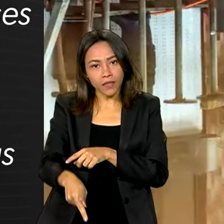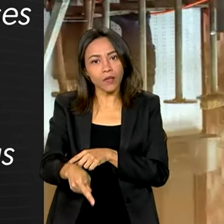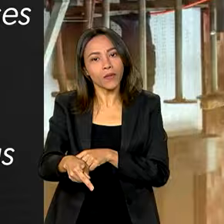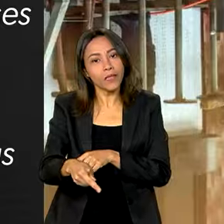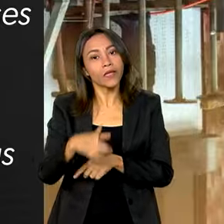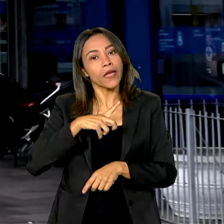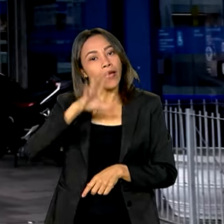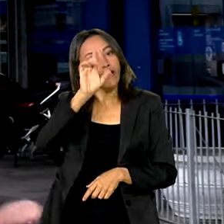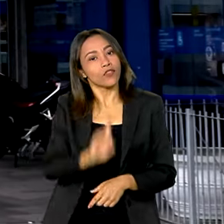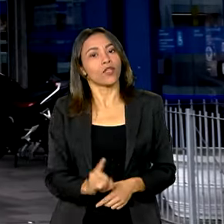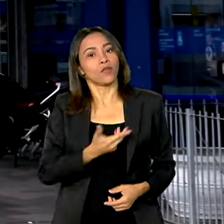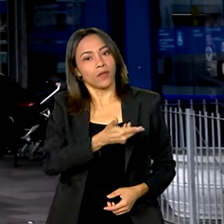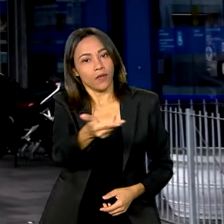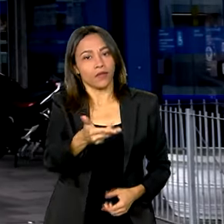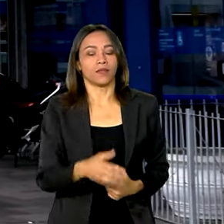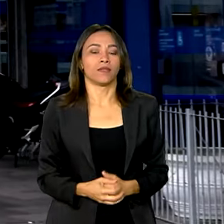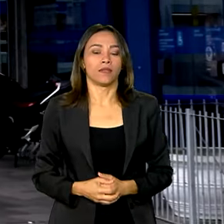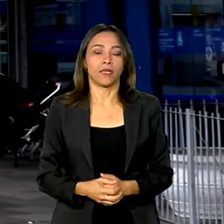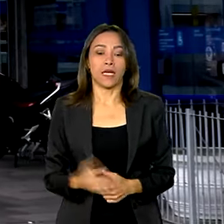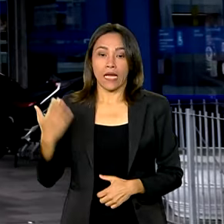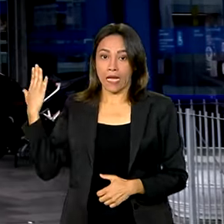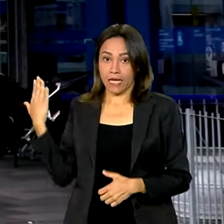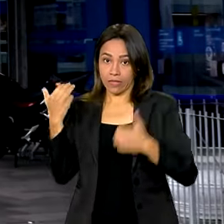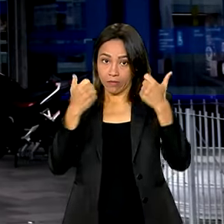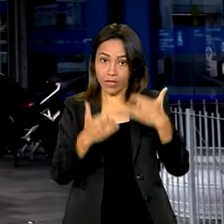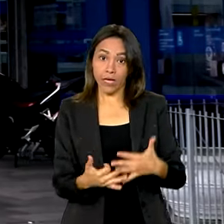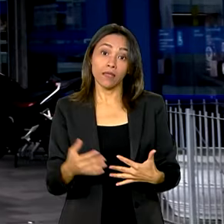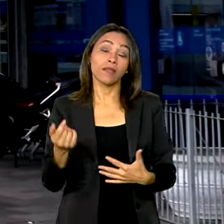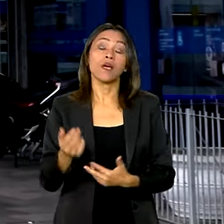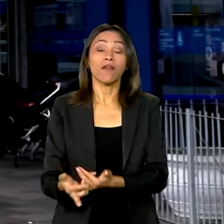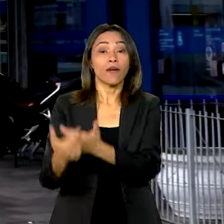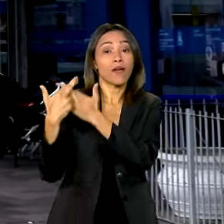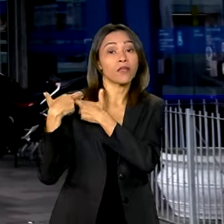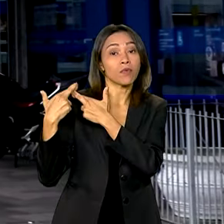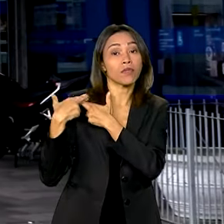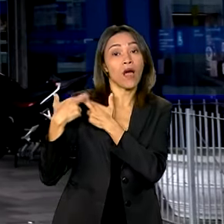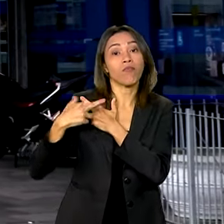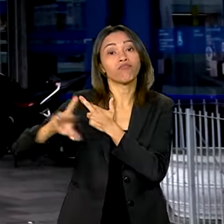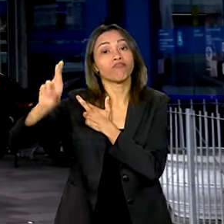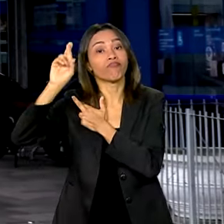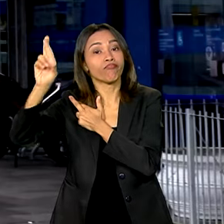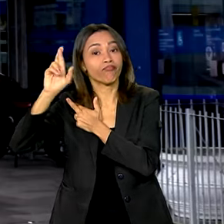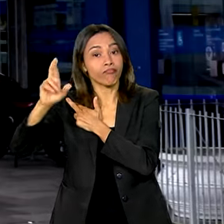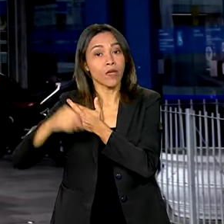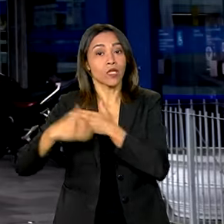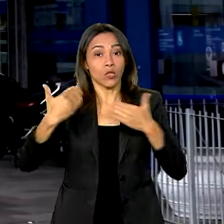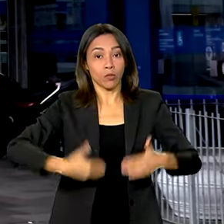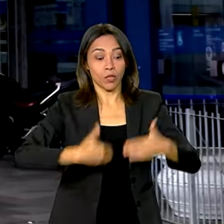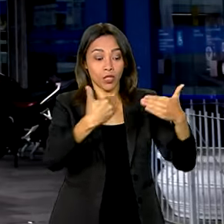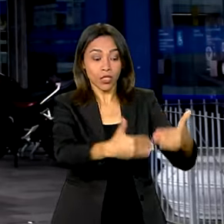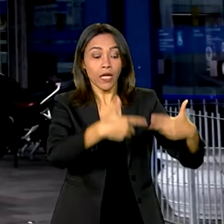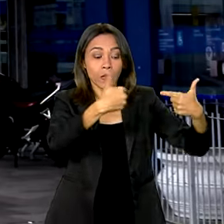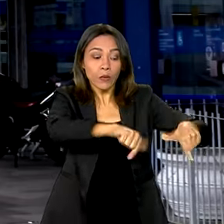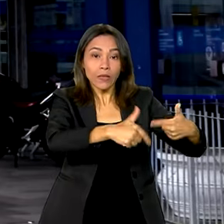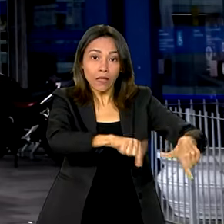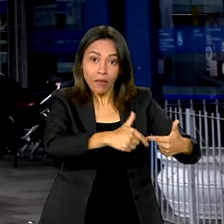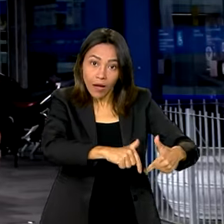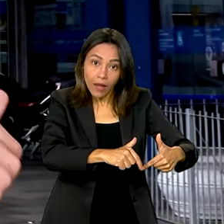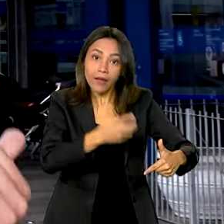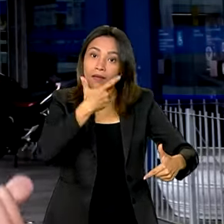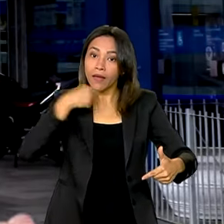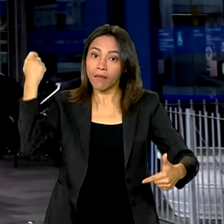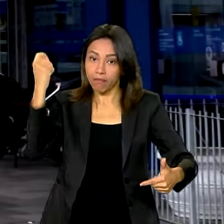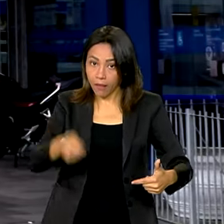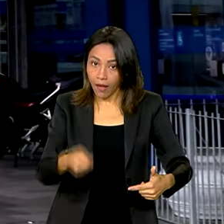empregados. O programa vai ficar sob a responsabilidade do Ministério do Trabalho e Emprego. E o pagamento será feito